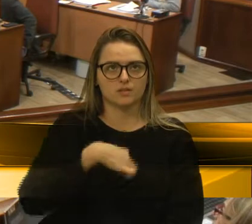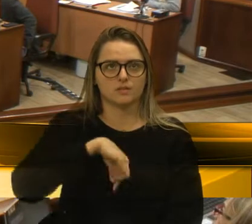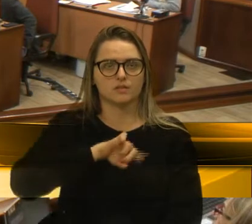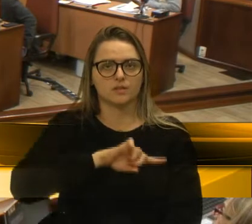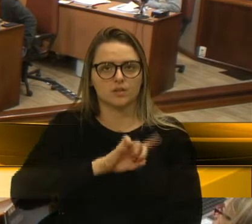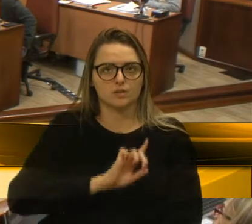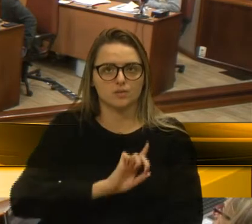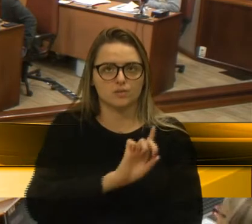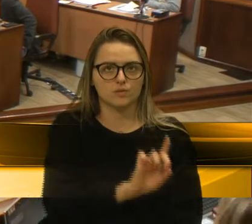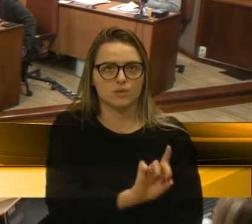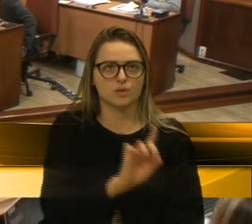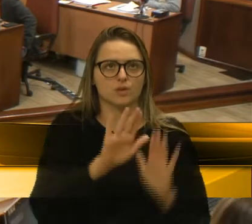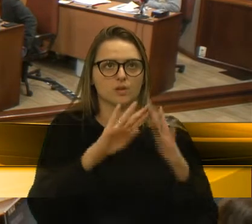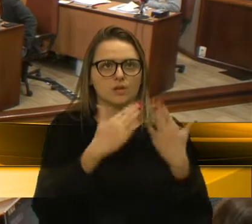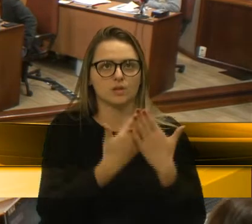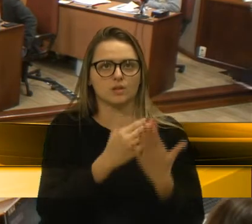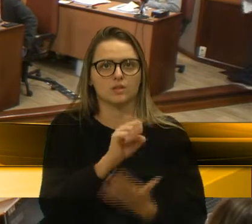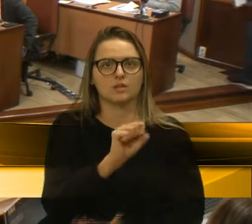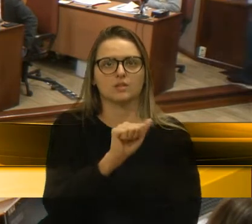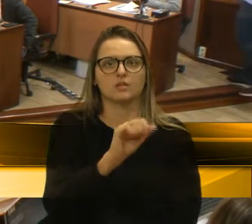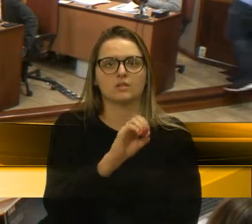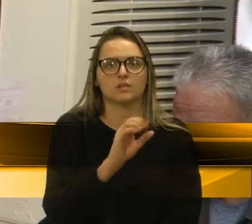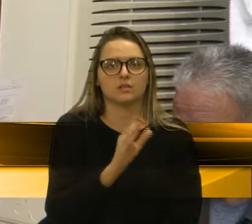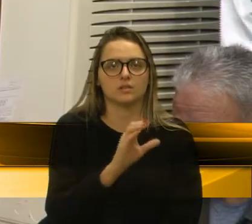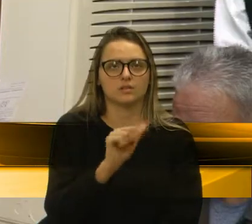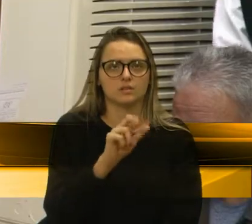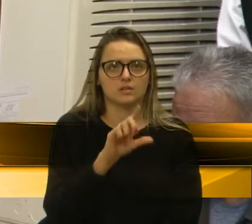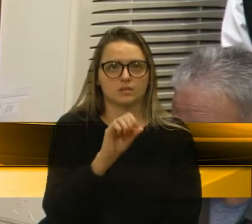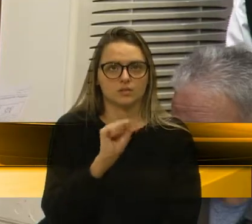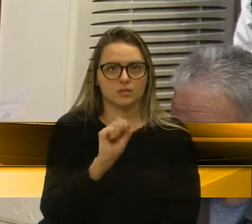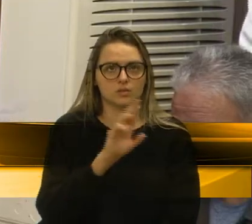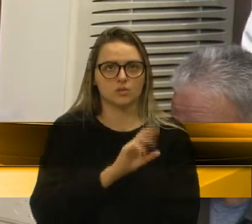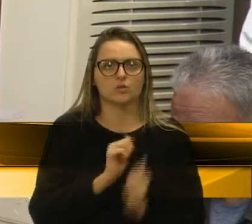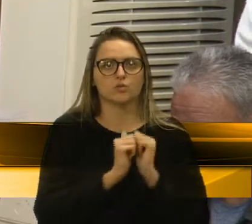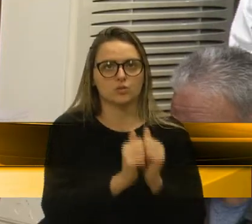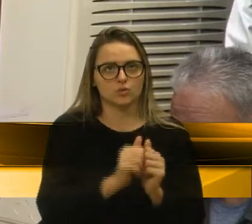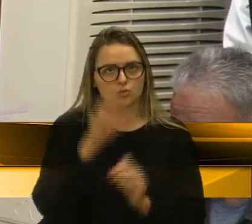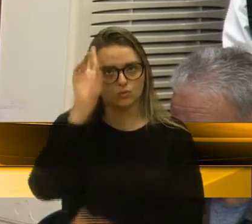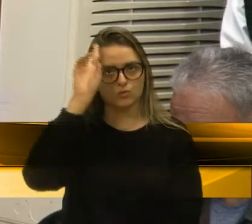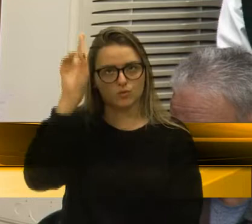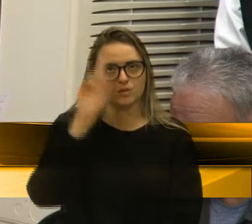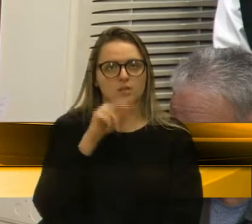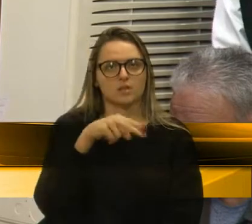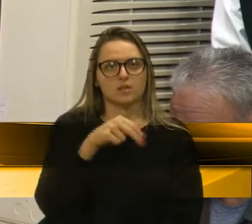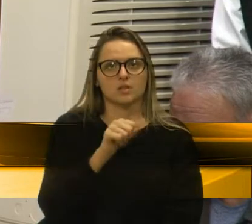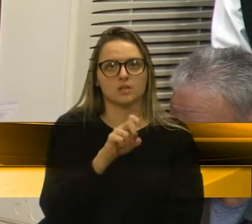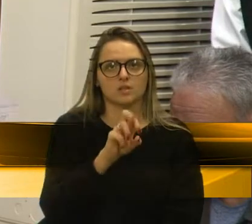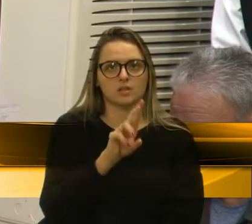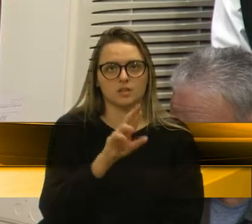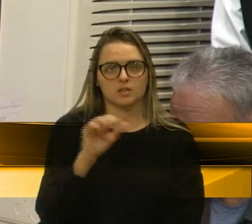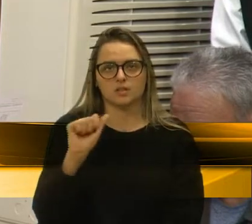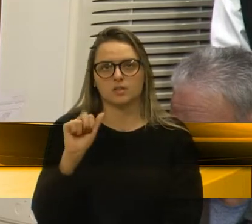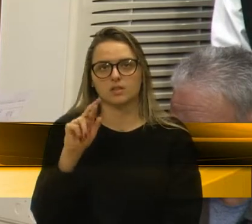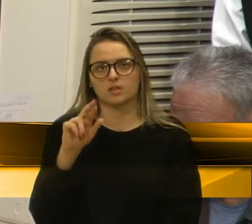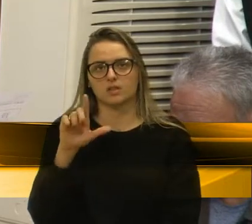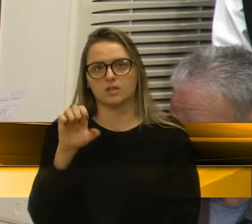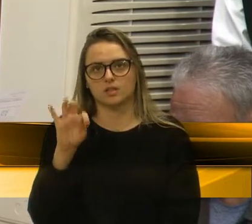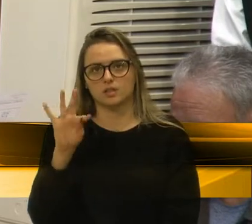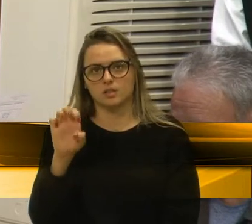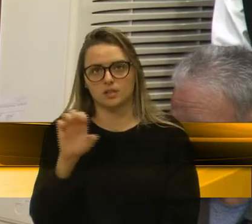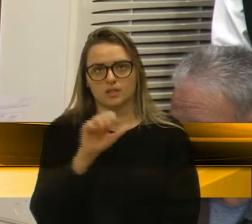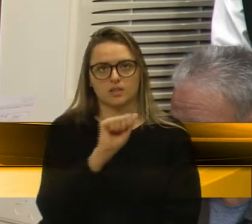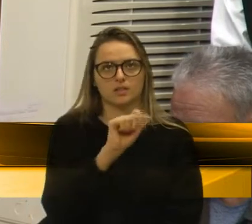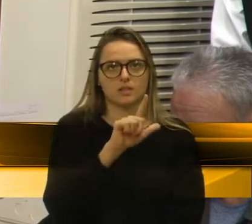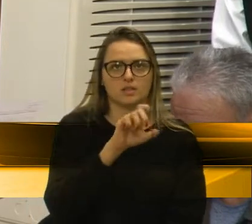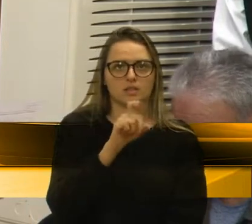então, através do Colégio São Carlos, juntamente com a diretora Sueli Nardim, Arlete Beux, Alexandre